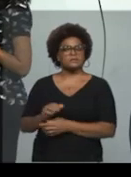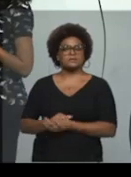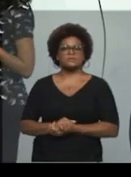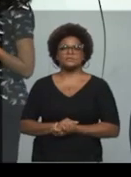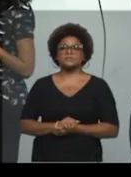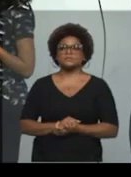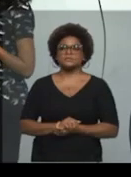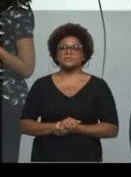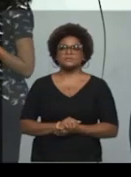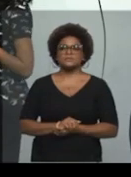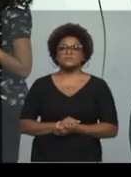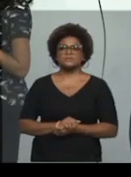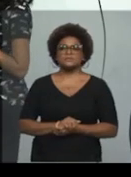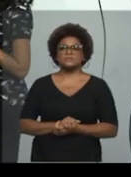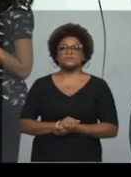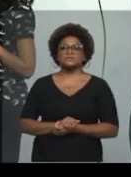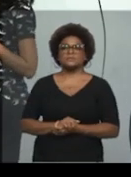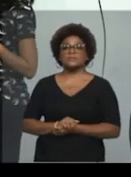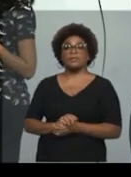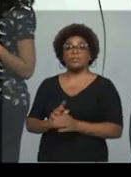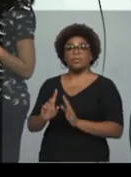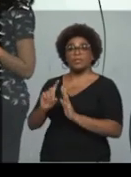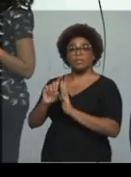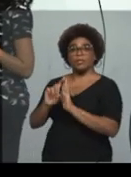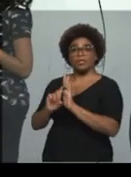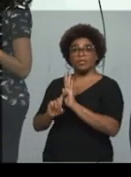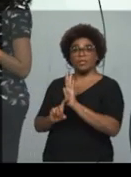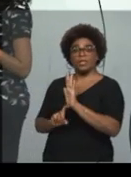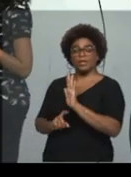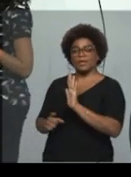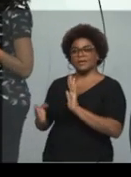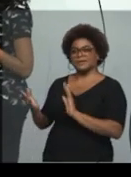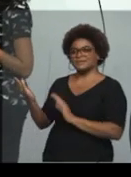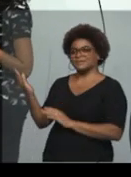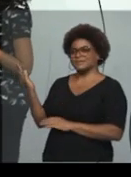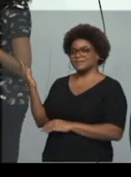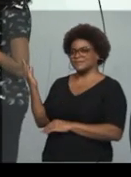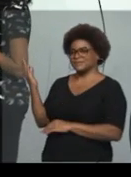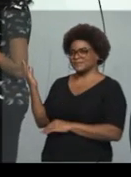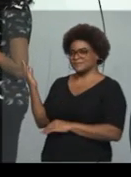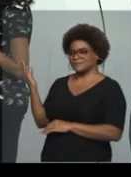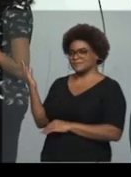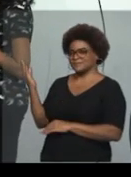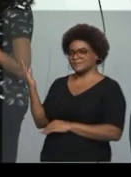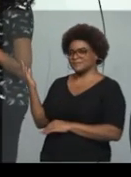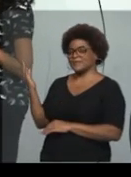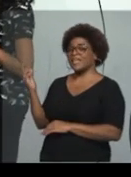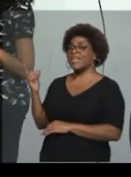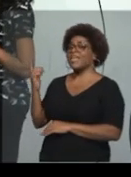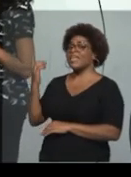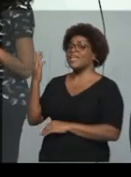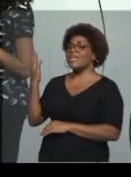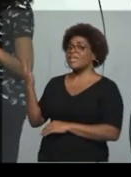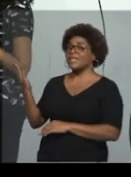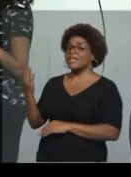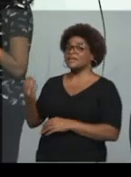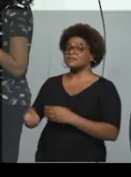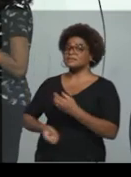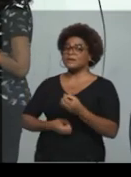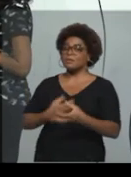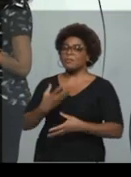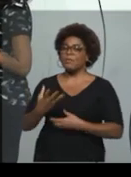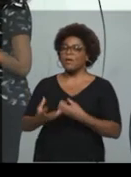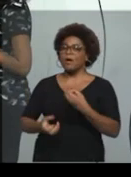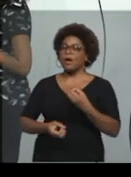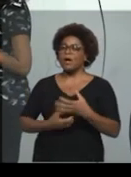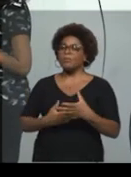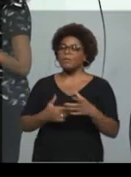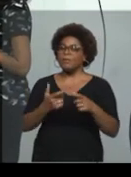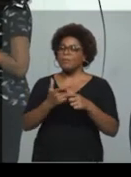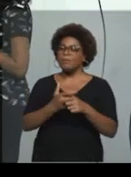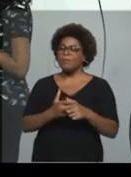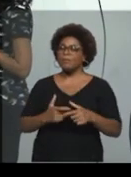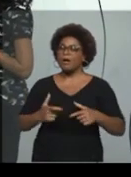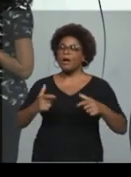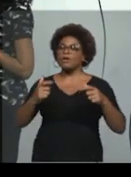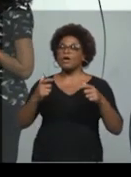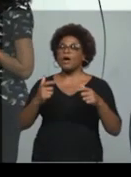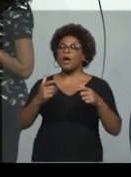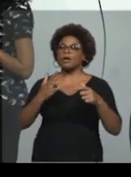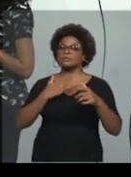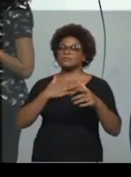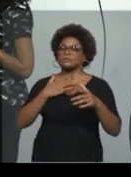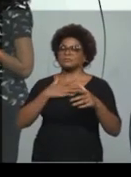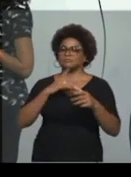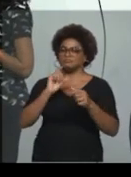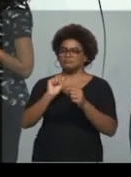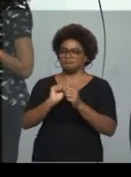embora para Pazárgada. Foi o poema de mais longa gestação em toda a minha obra. Vi pela primeira vez esse